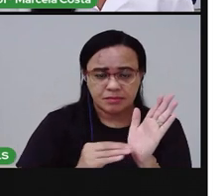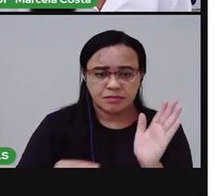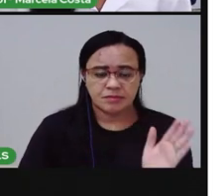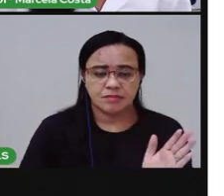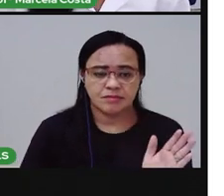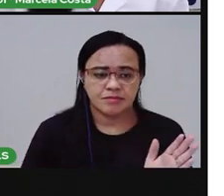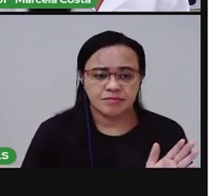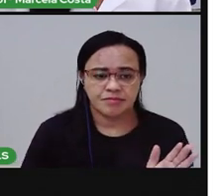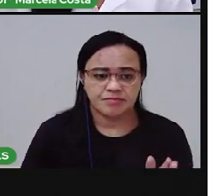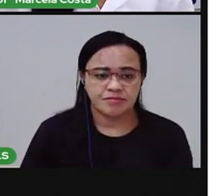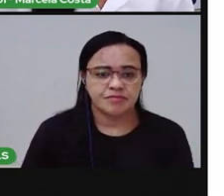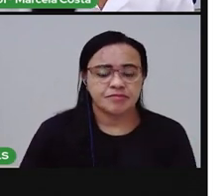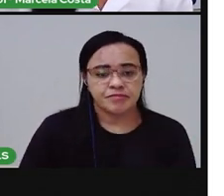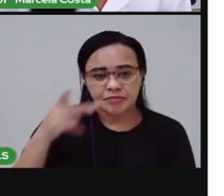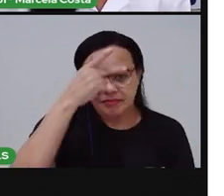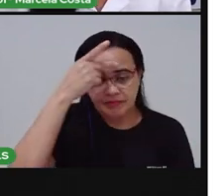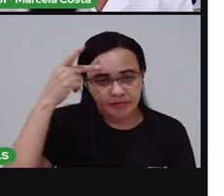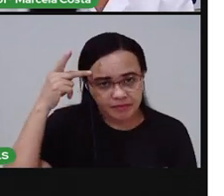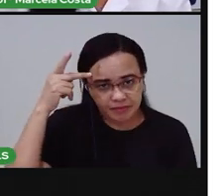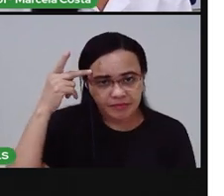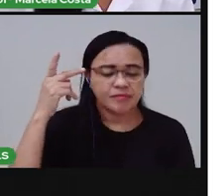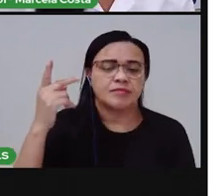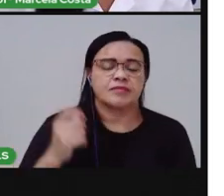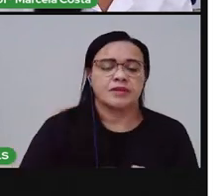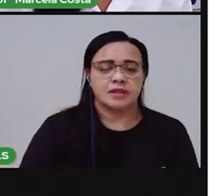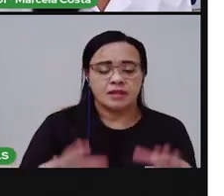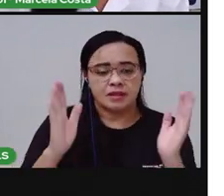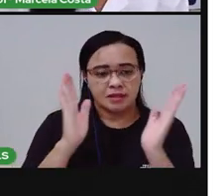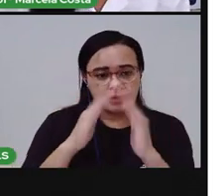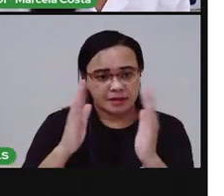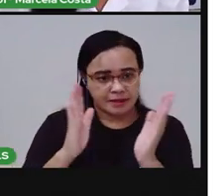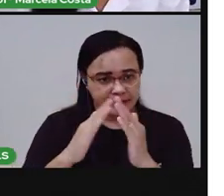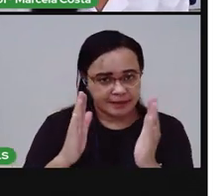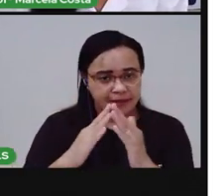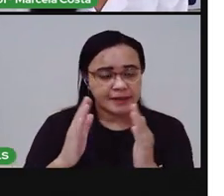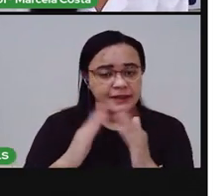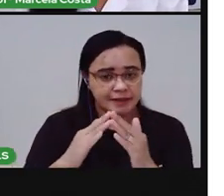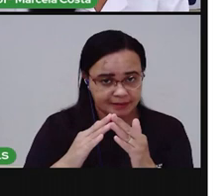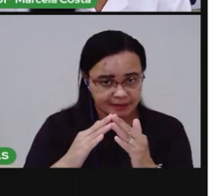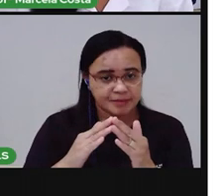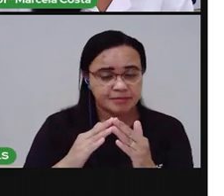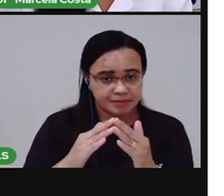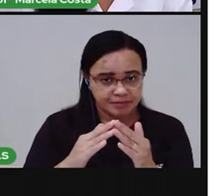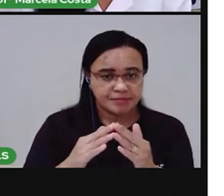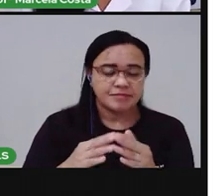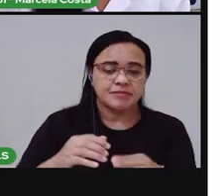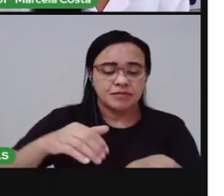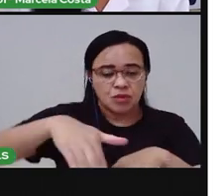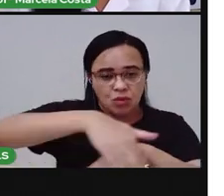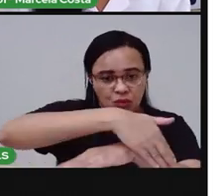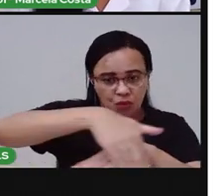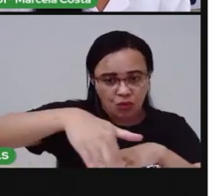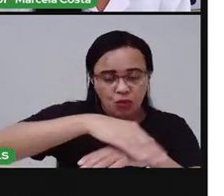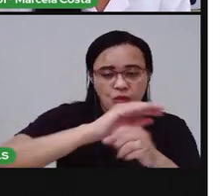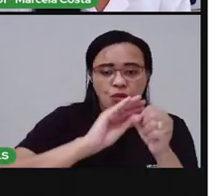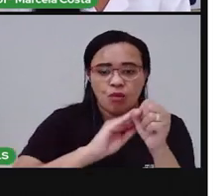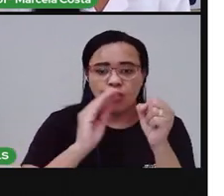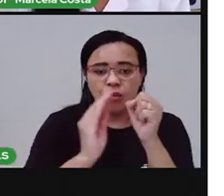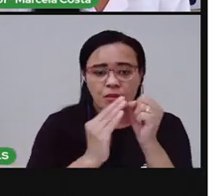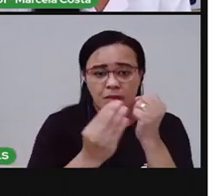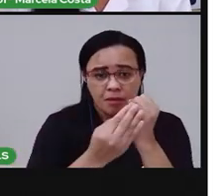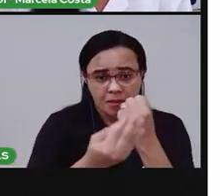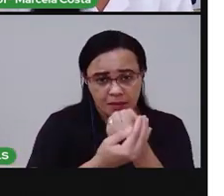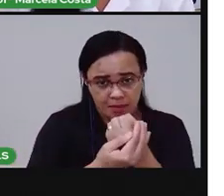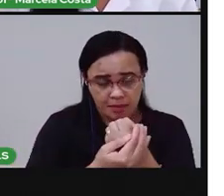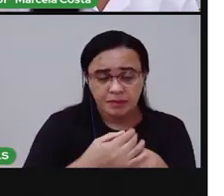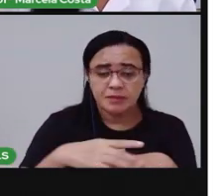As pessoas moram nas casas, né? Que estão situadas em ruas, em bairros. E tem outros